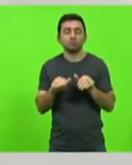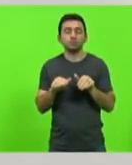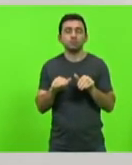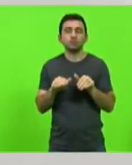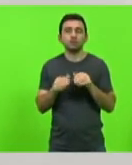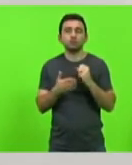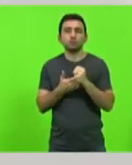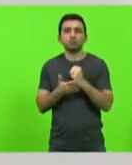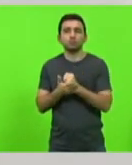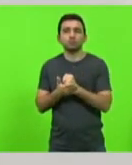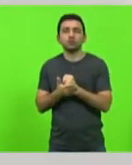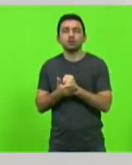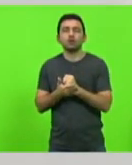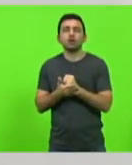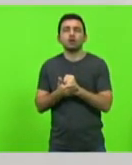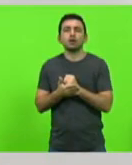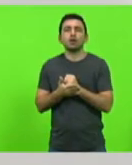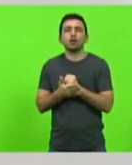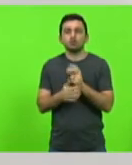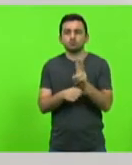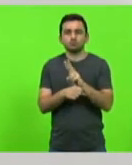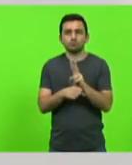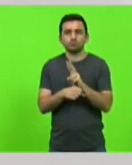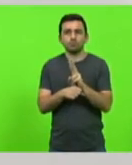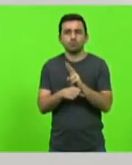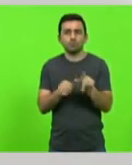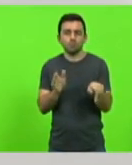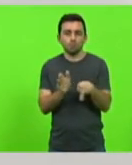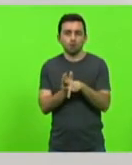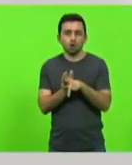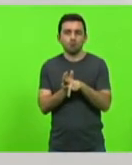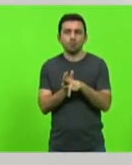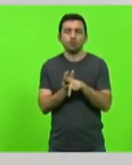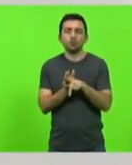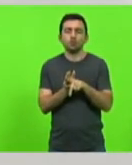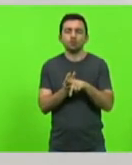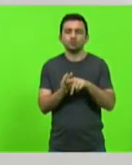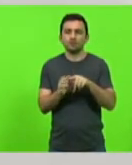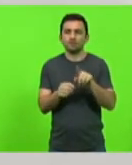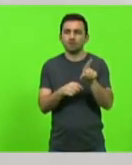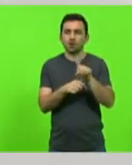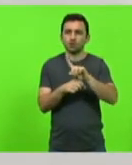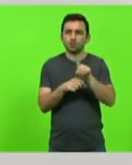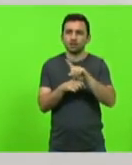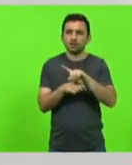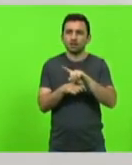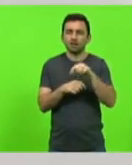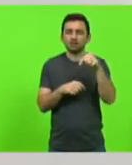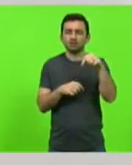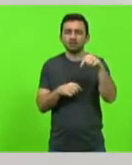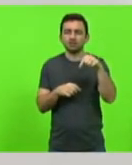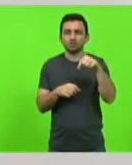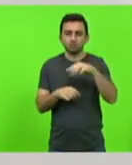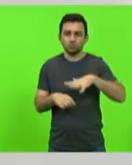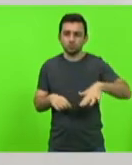fiscalização de velocidade nas rodovias. Pergunto a essa Casa,